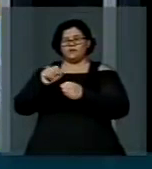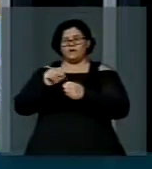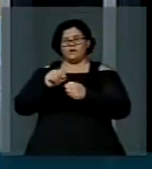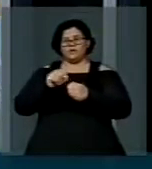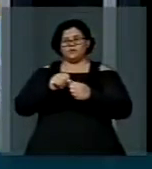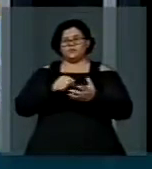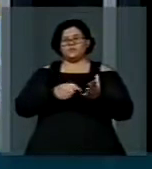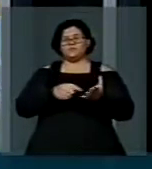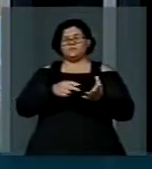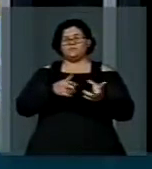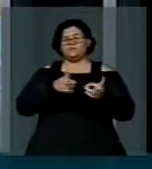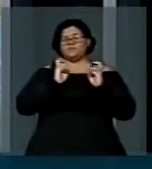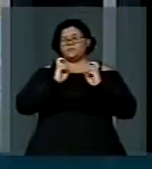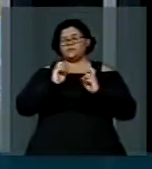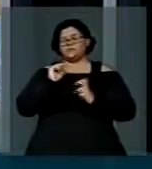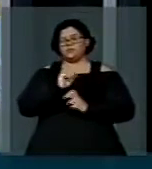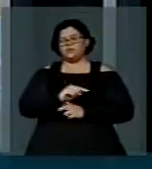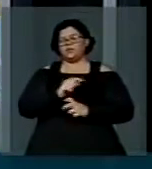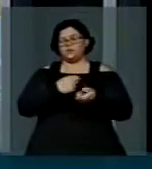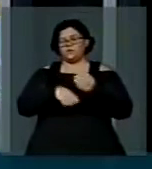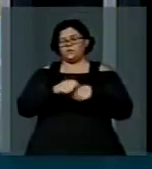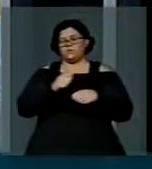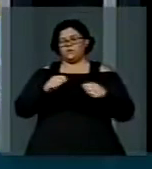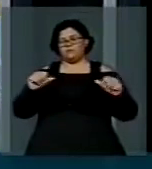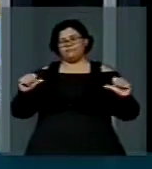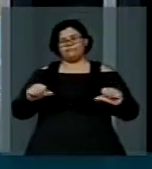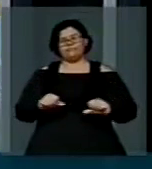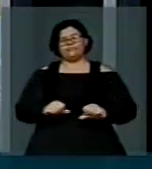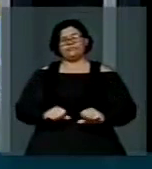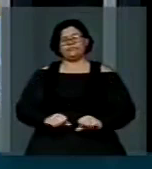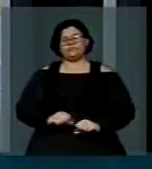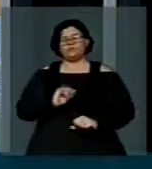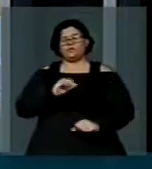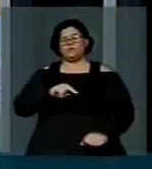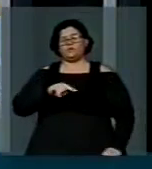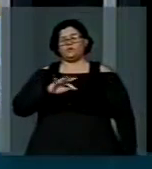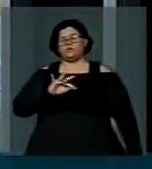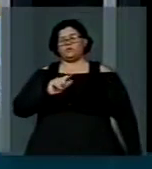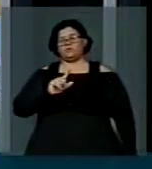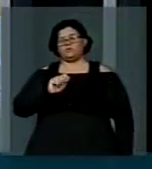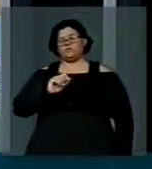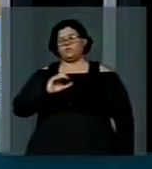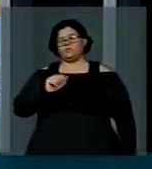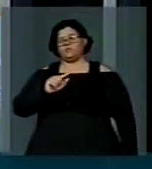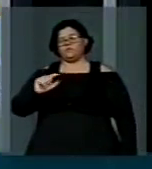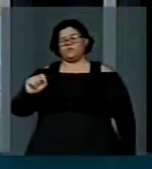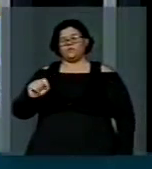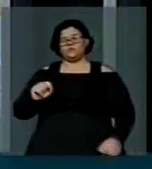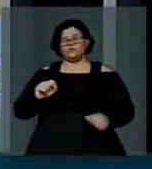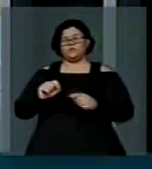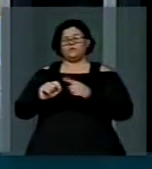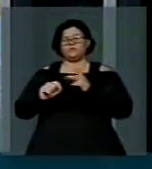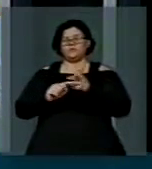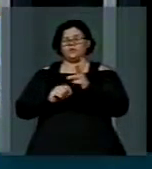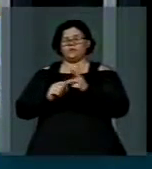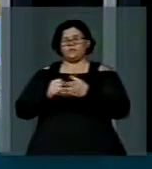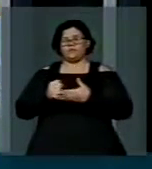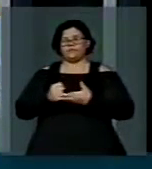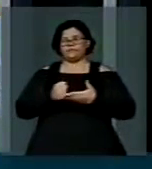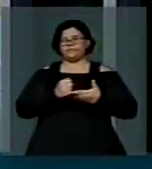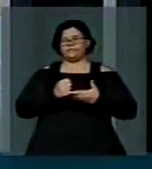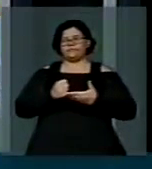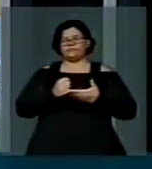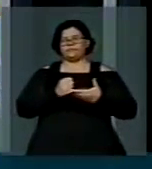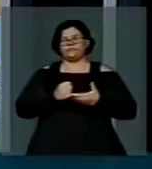econômica nacional. A macroeconomia, inflação, rombando o bolso